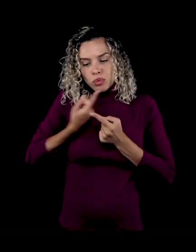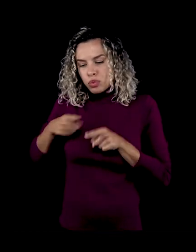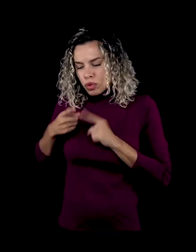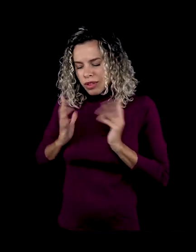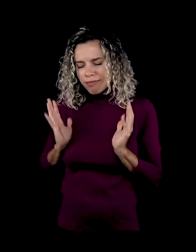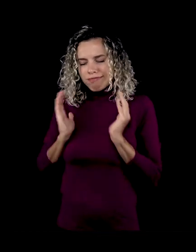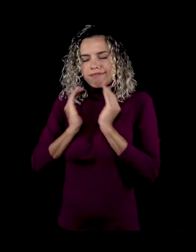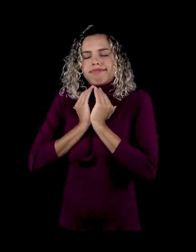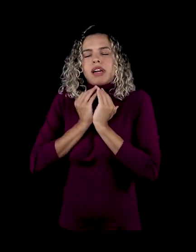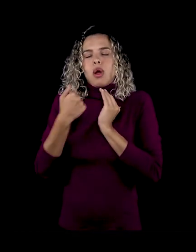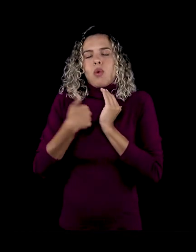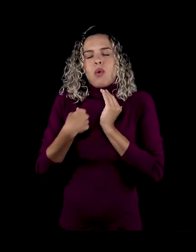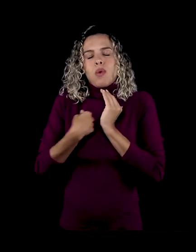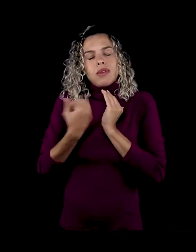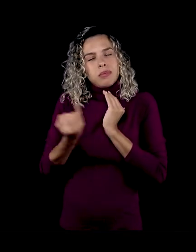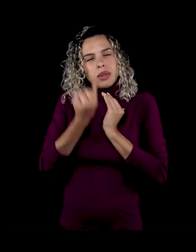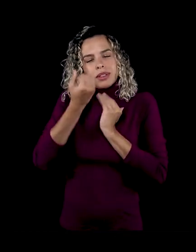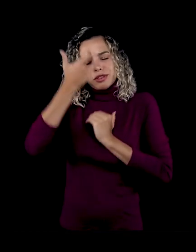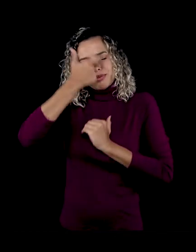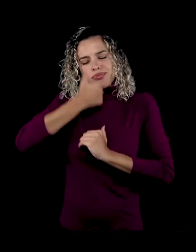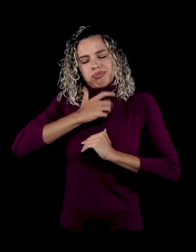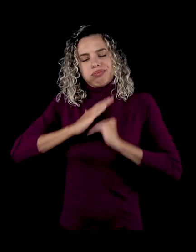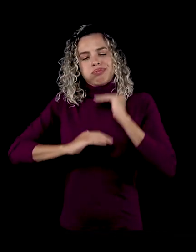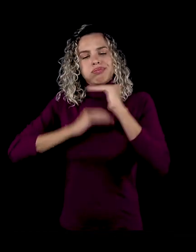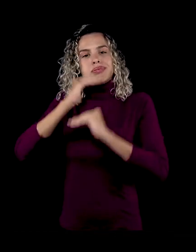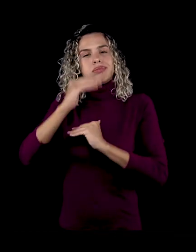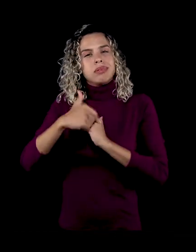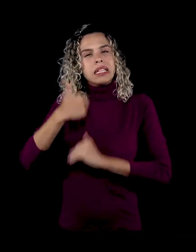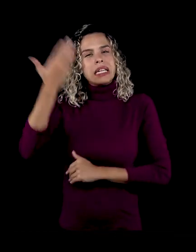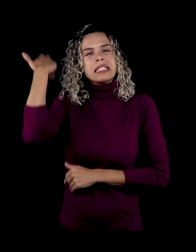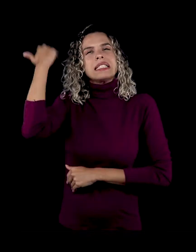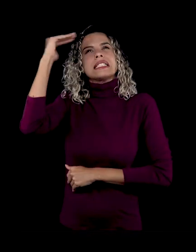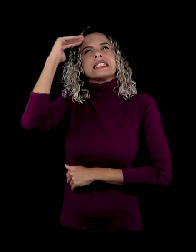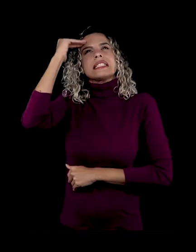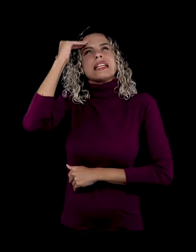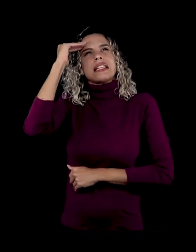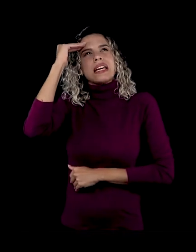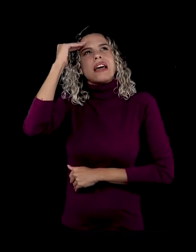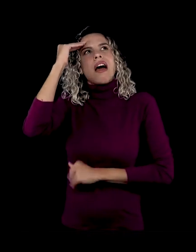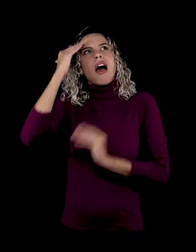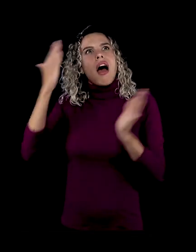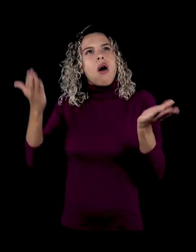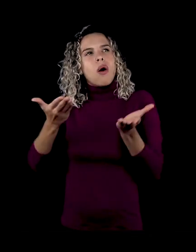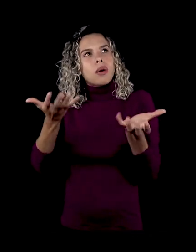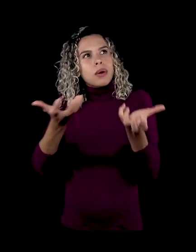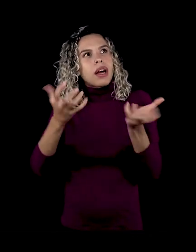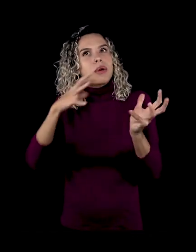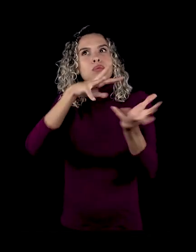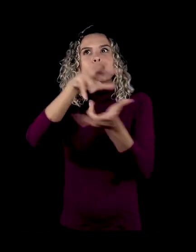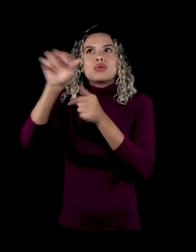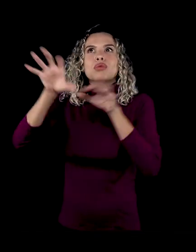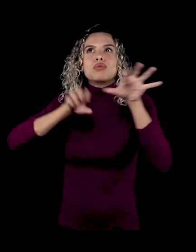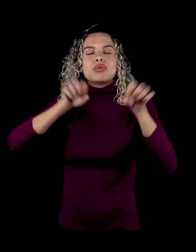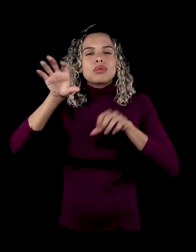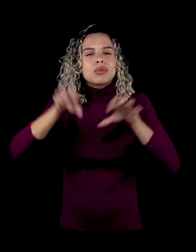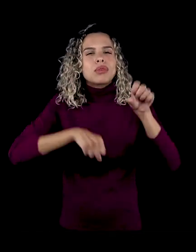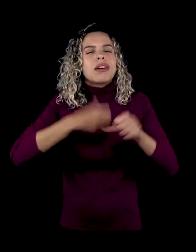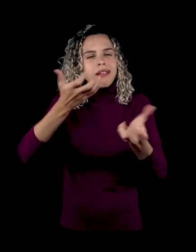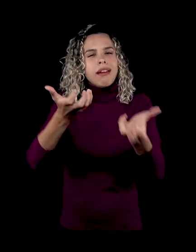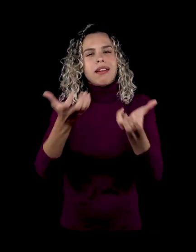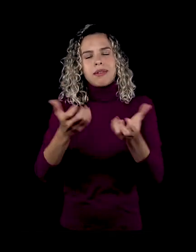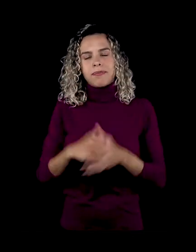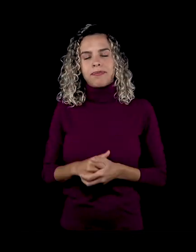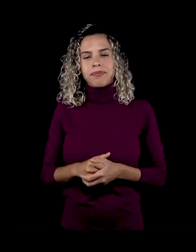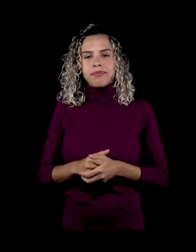alguém que entendia e ainda quer entender muito das entrelinhas, da compreensão do humano. Para além